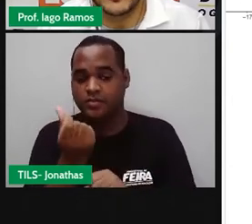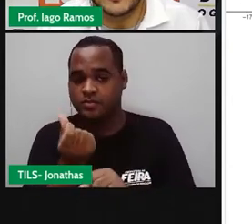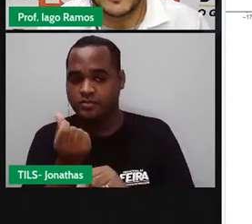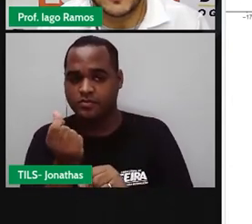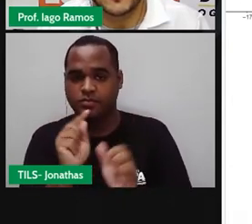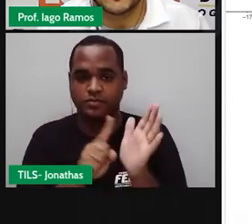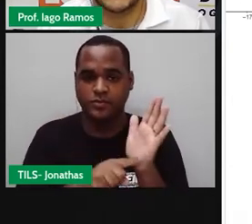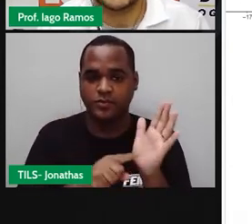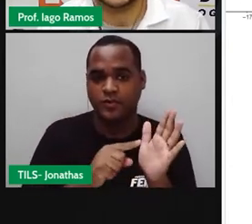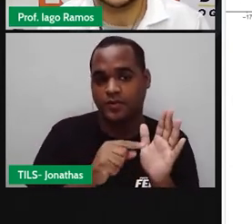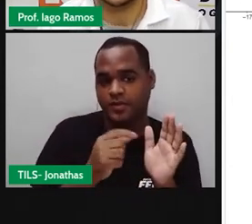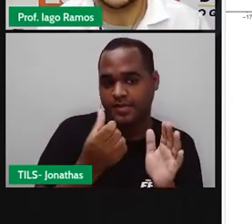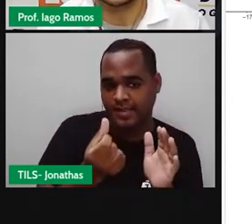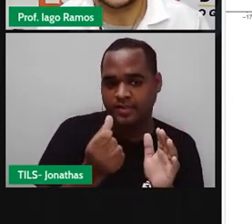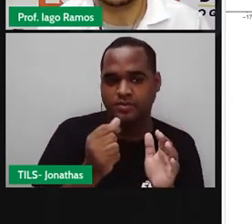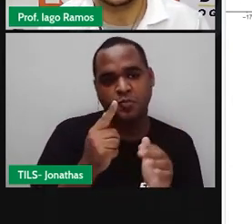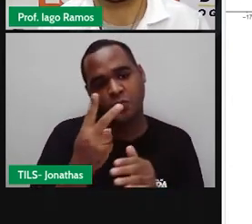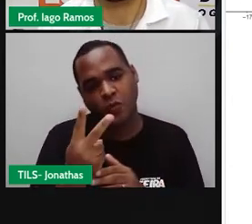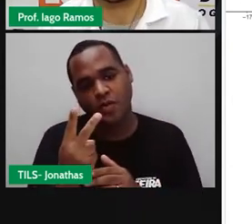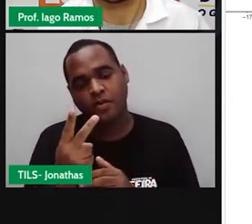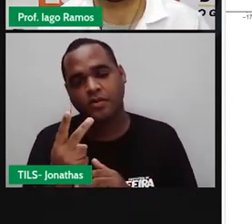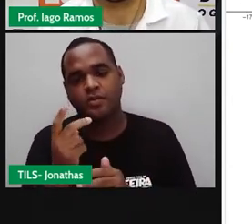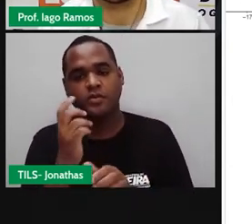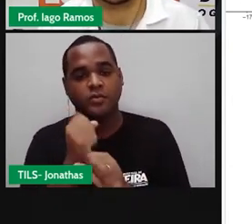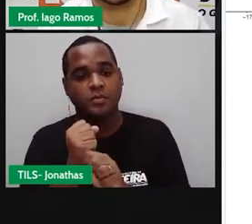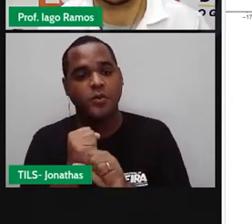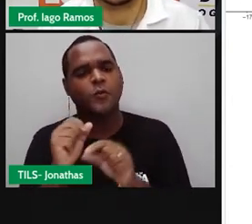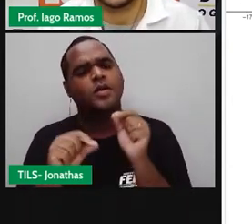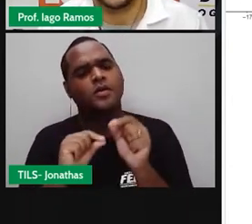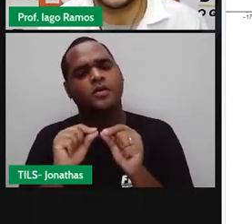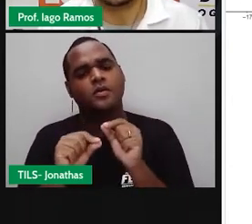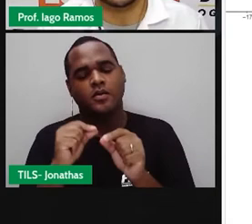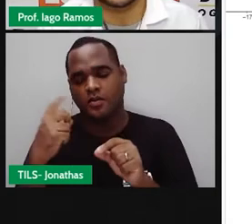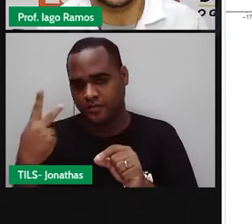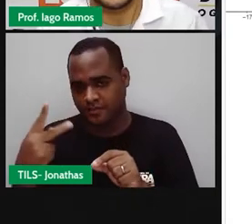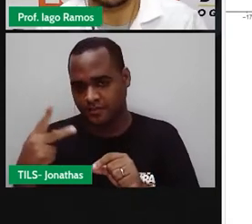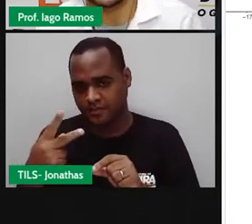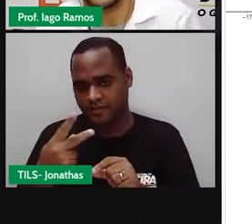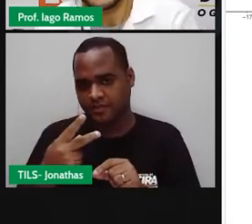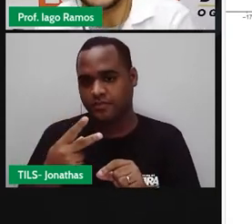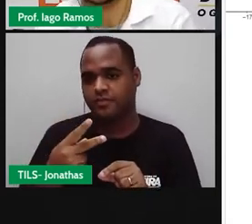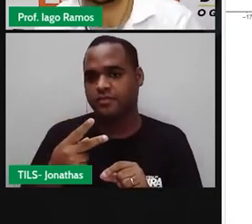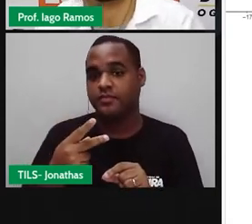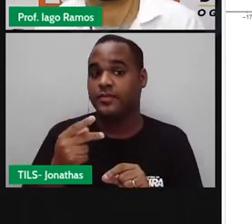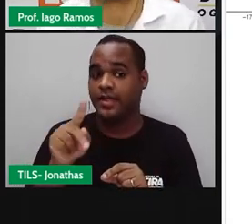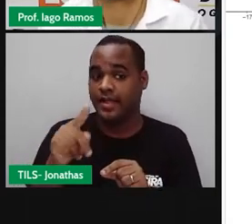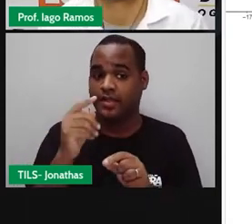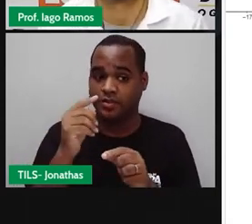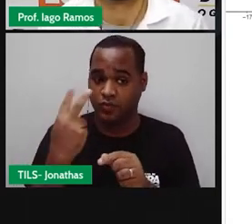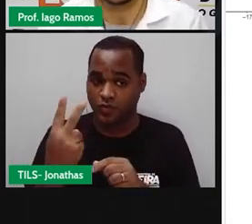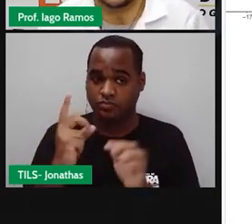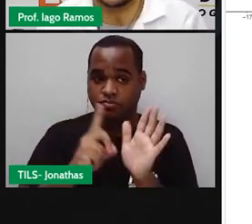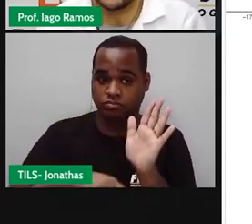dois. Dois é o quê do seis? Dois, professor, é menor que seis.